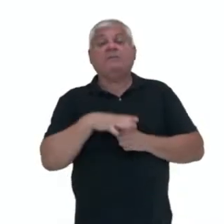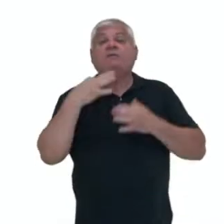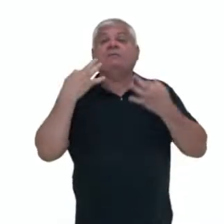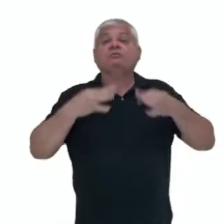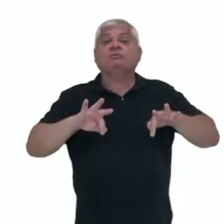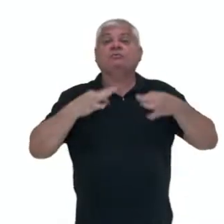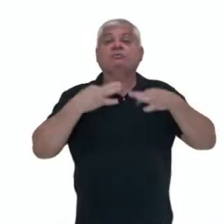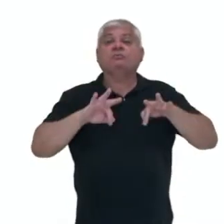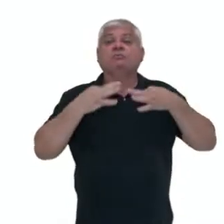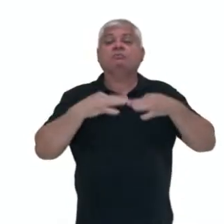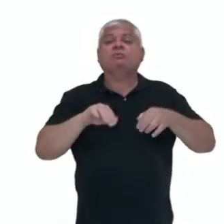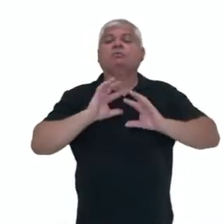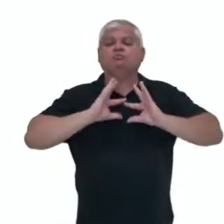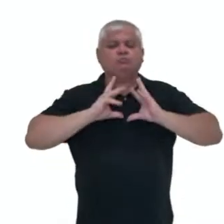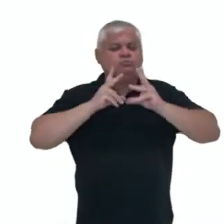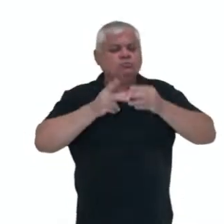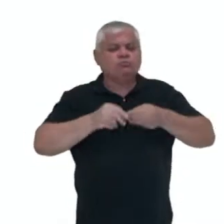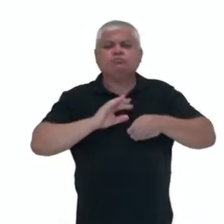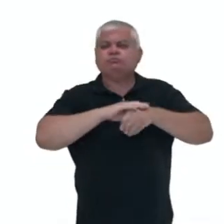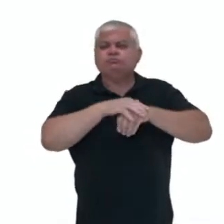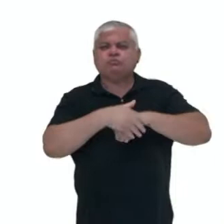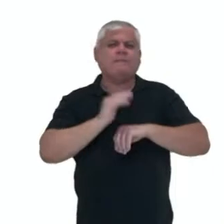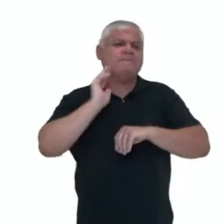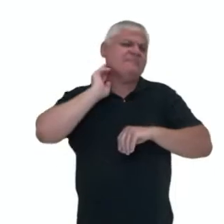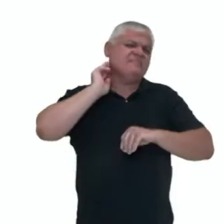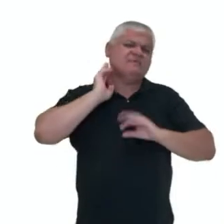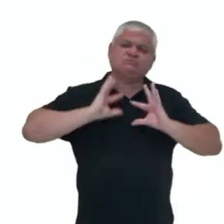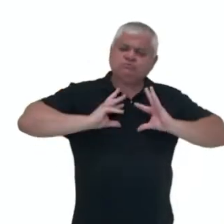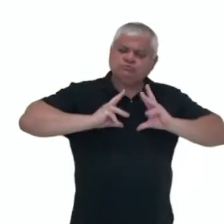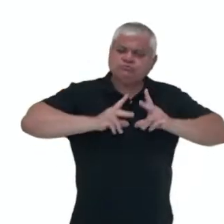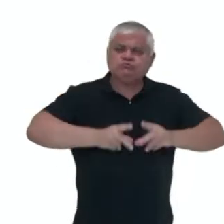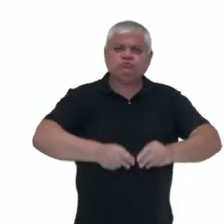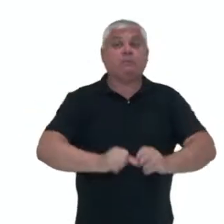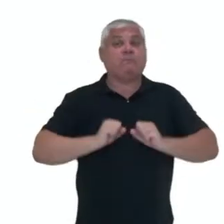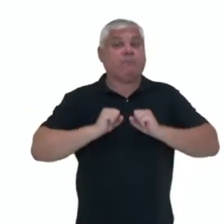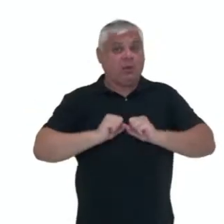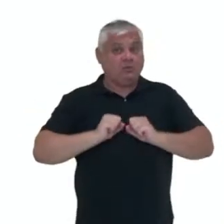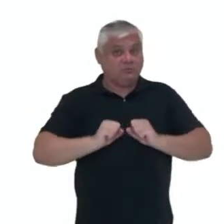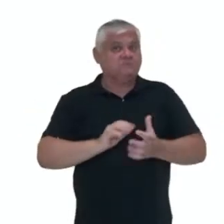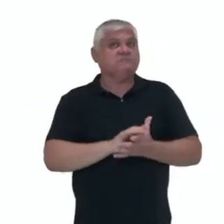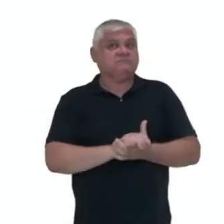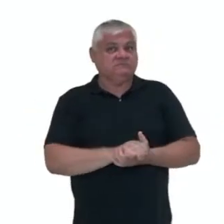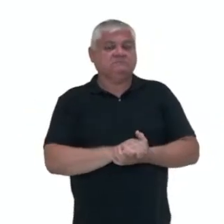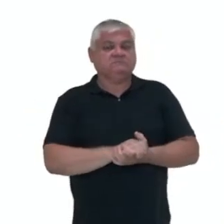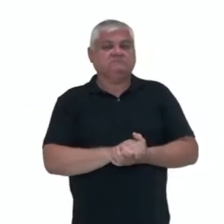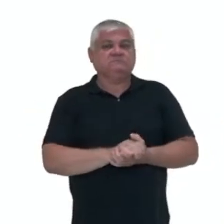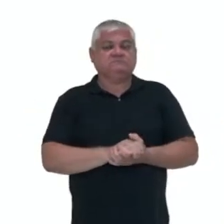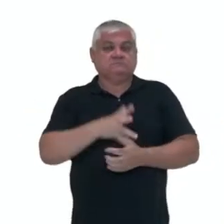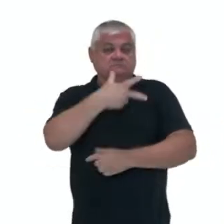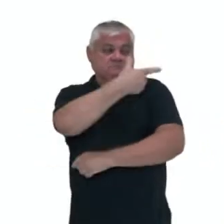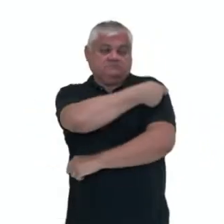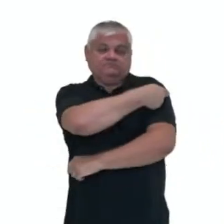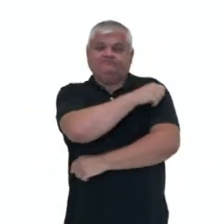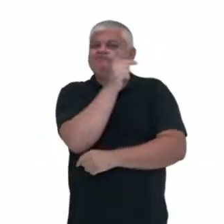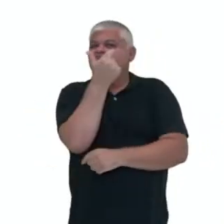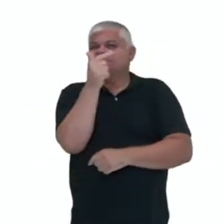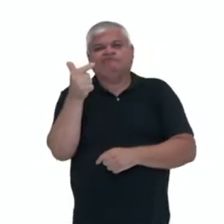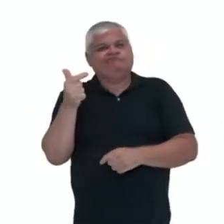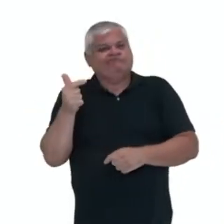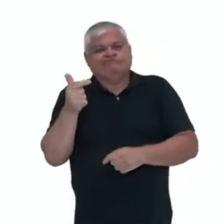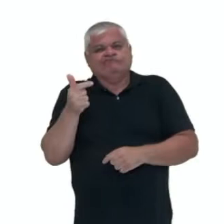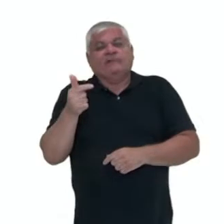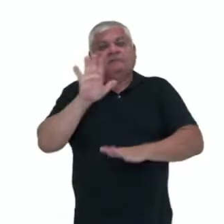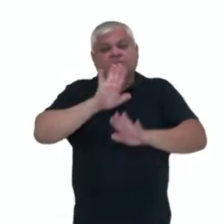das meninges em casos mais graves. A prevenção, infelizmente não há vacina, então as medidas